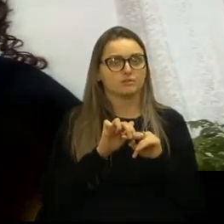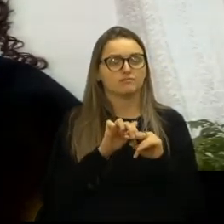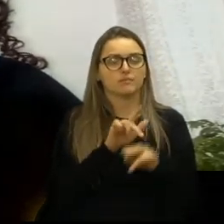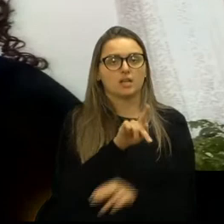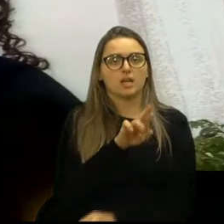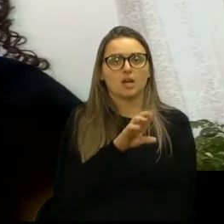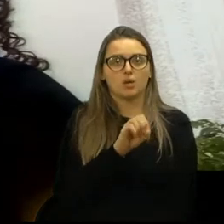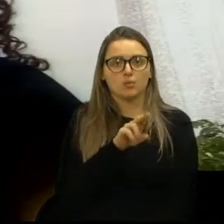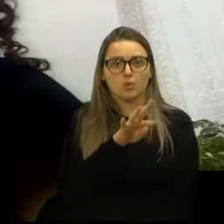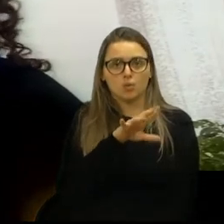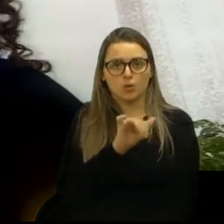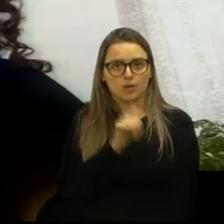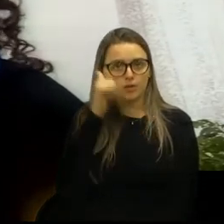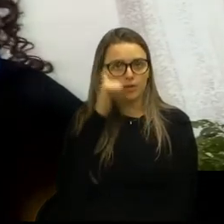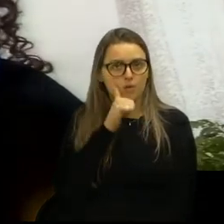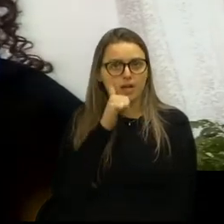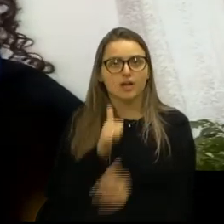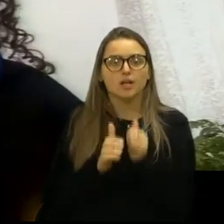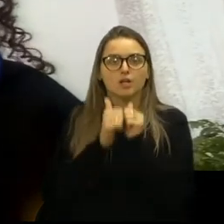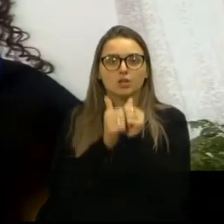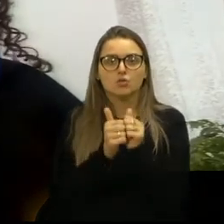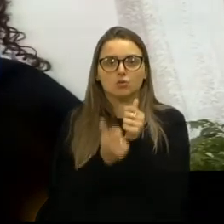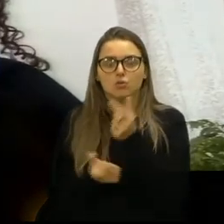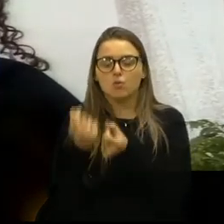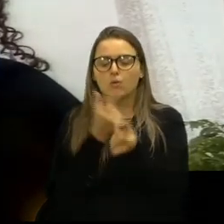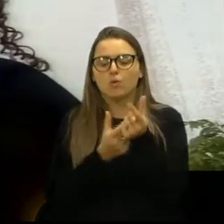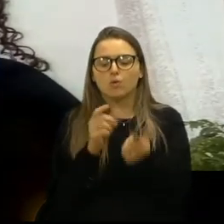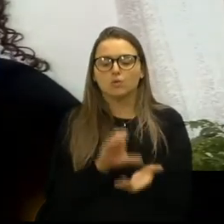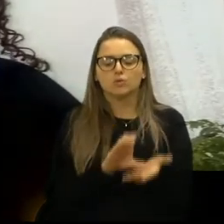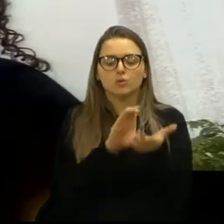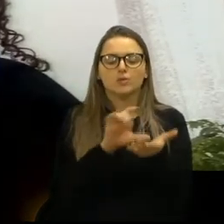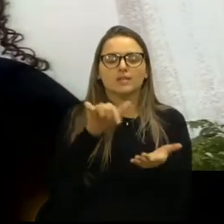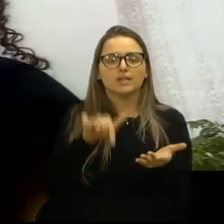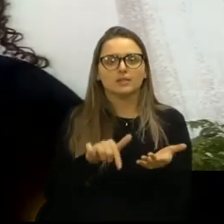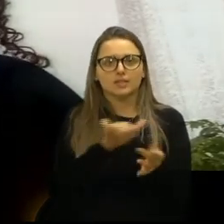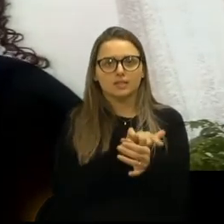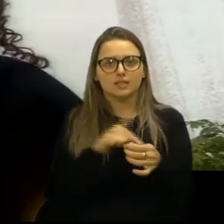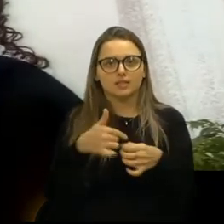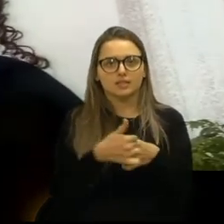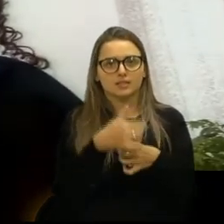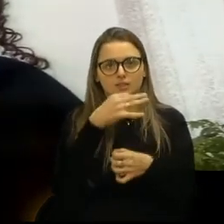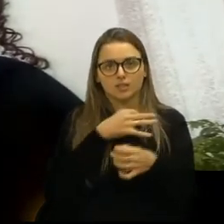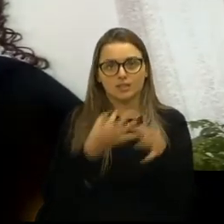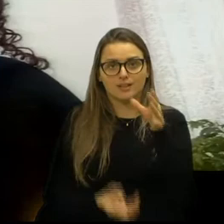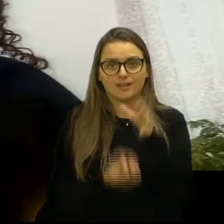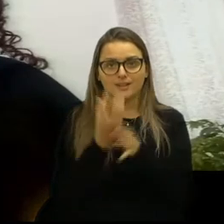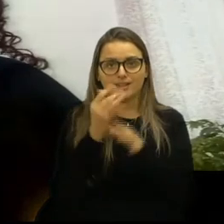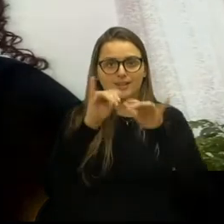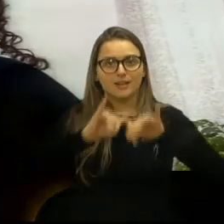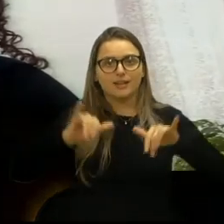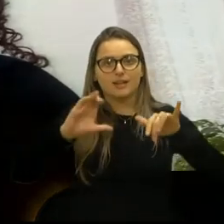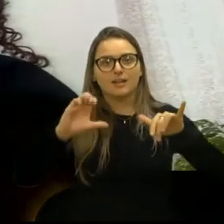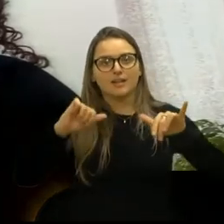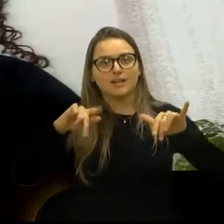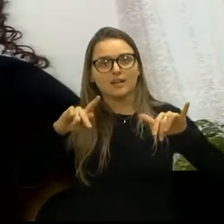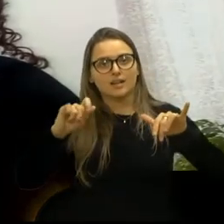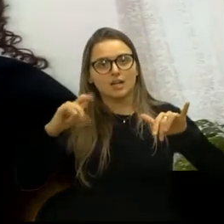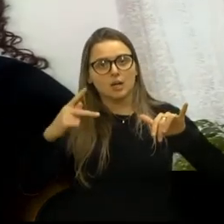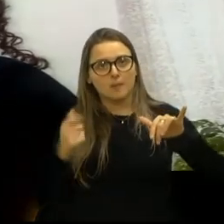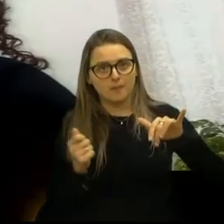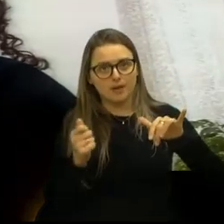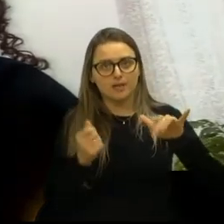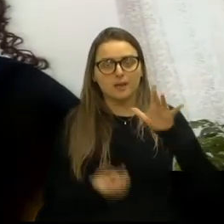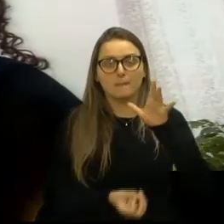Especial da Mulher, juntamente com alguns conselhos e serviços aqui do município, lançam esta campanha para